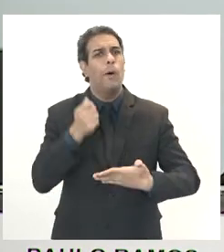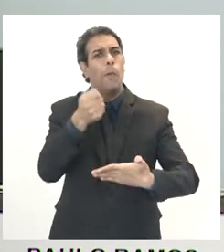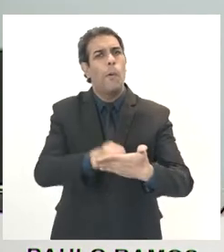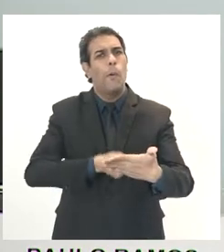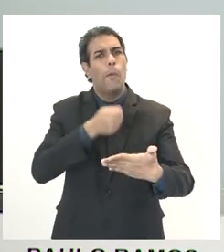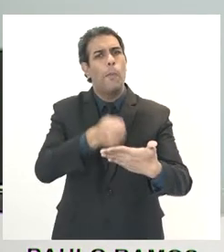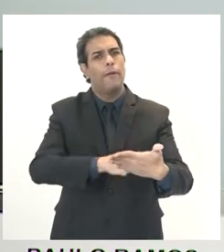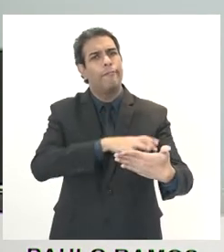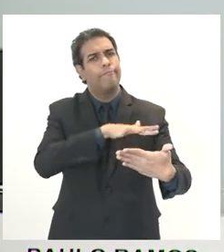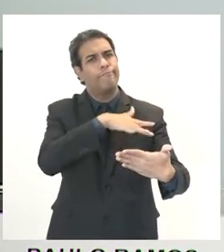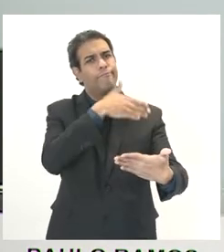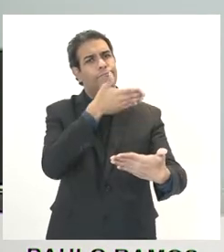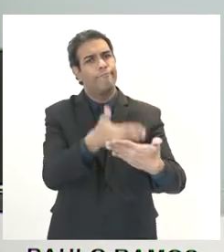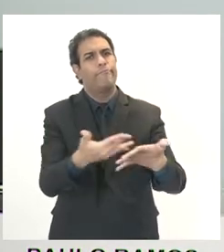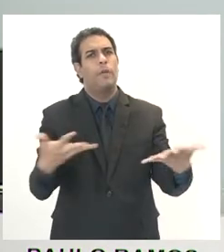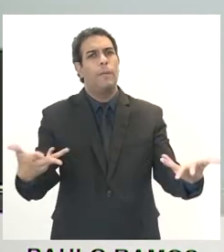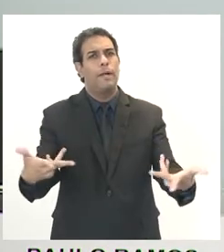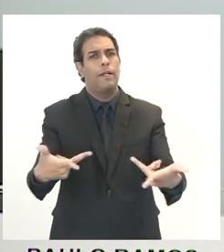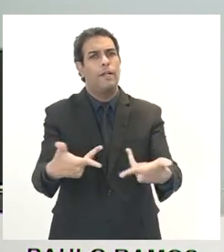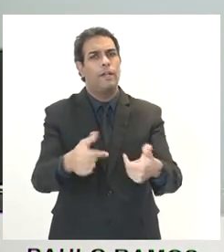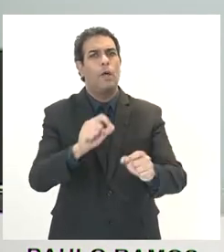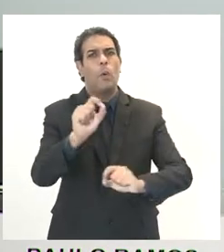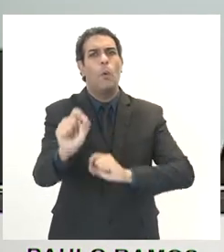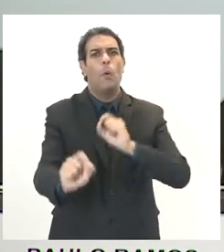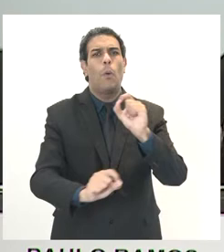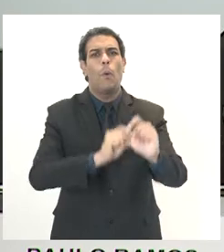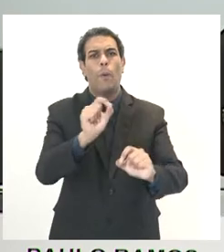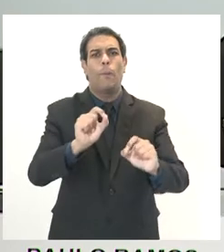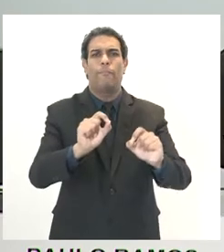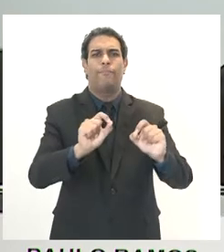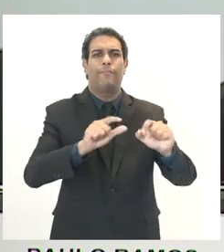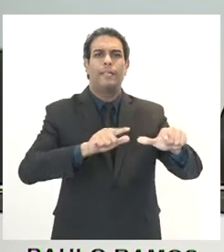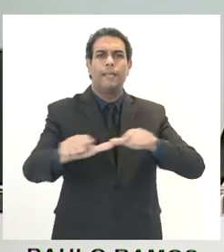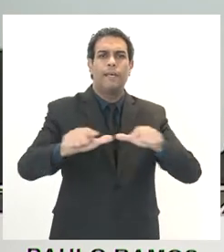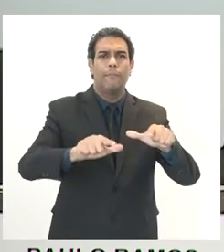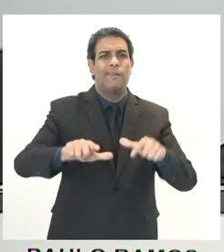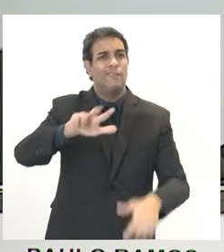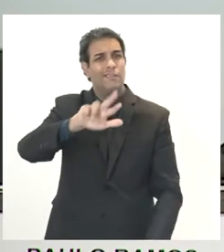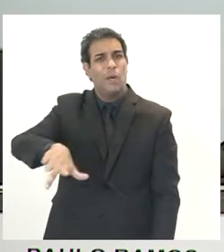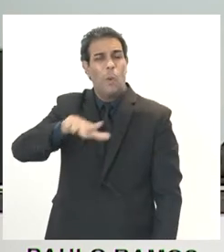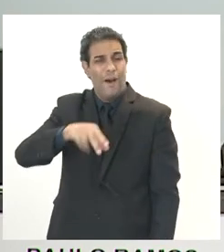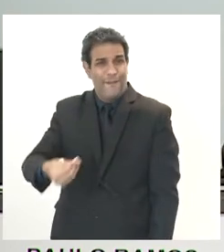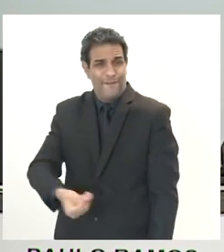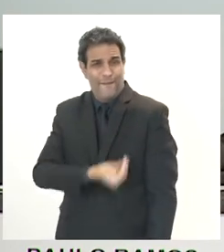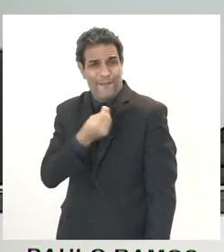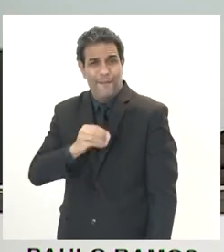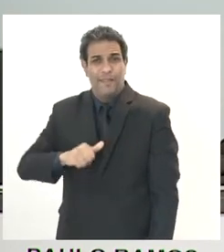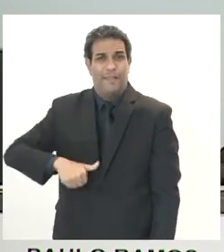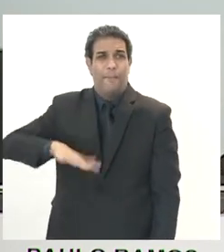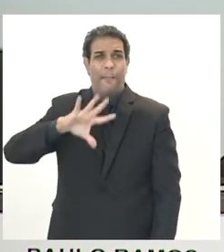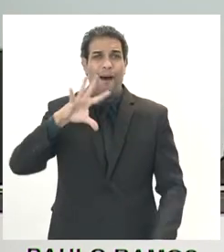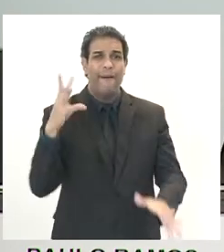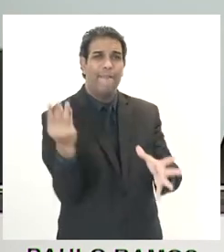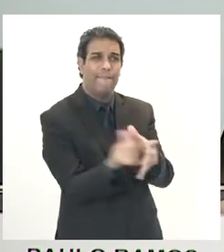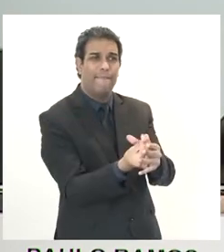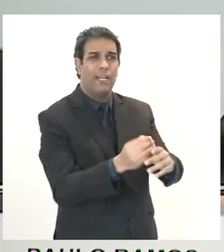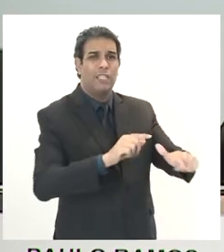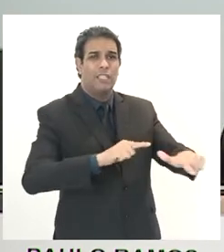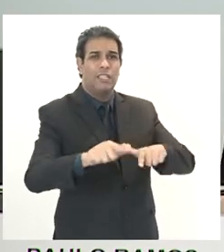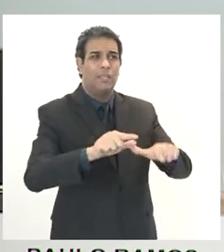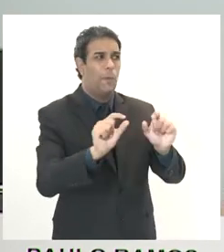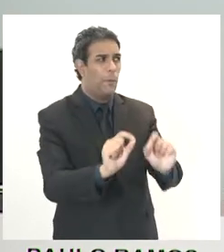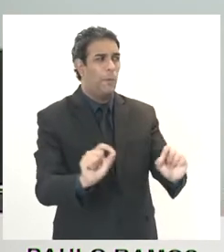por melhores condições de trabalho, nem condições de vida, às vezes. Mas nós temos o quê?